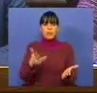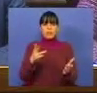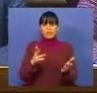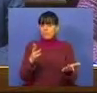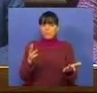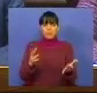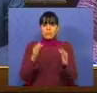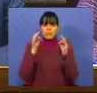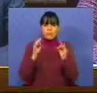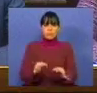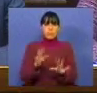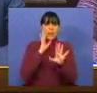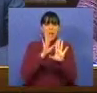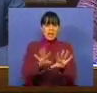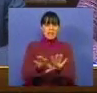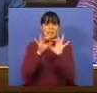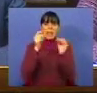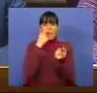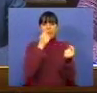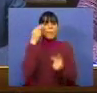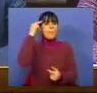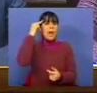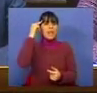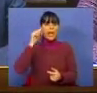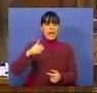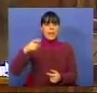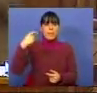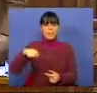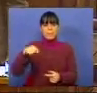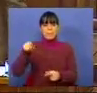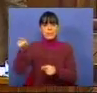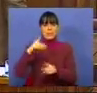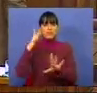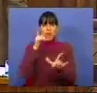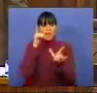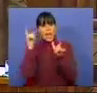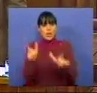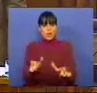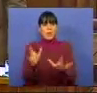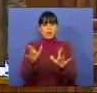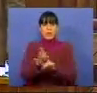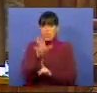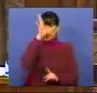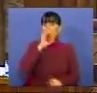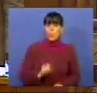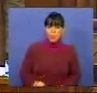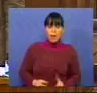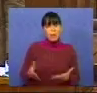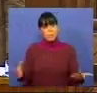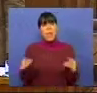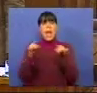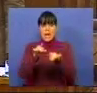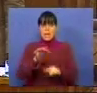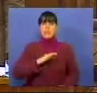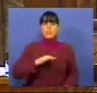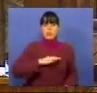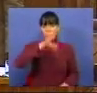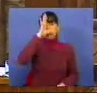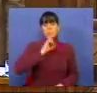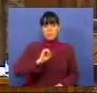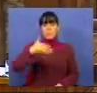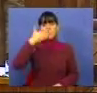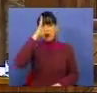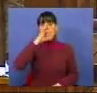vertigem Alberto João Jardim, que já está a tomar conta deste Governo? Aí sim, Sr. Primeiro-Ministro,